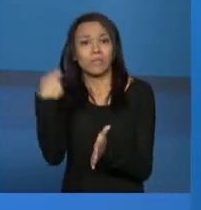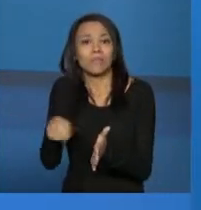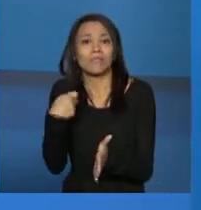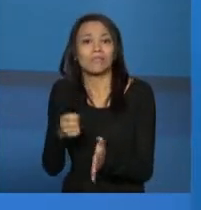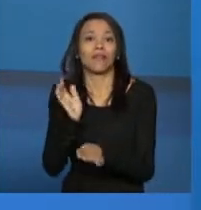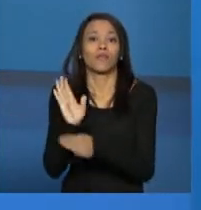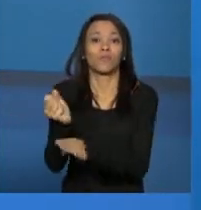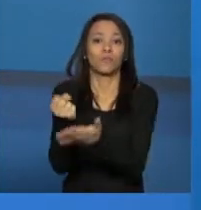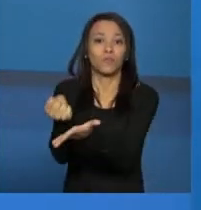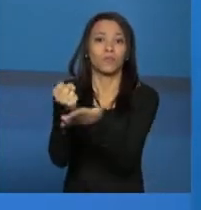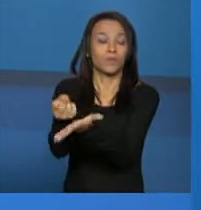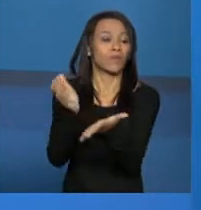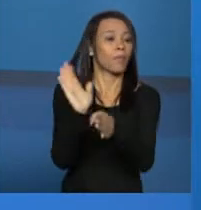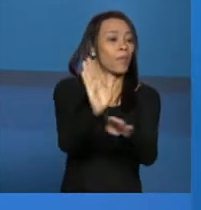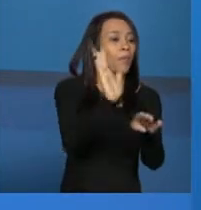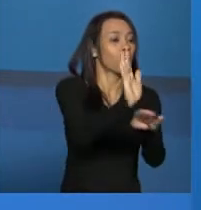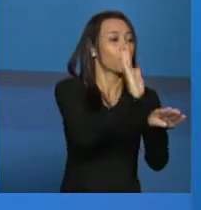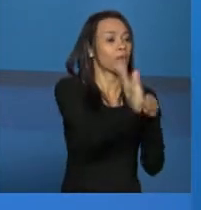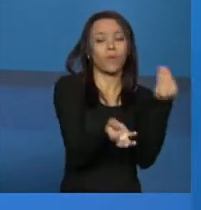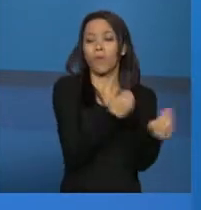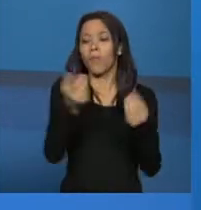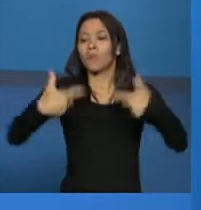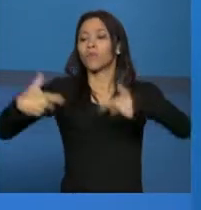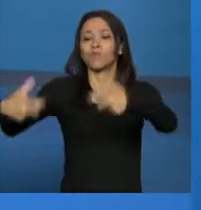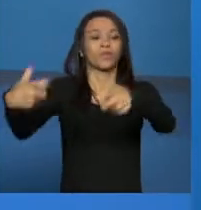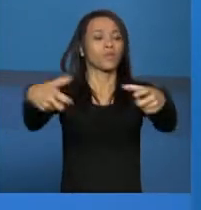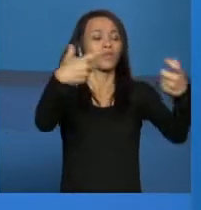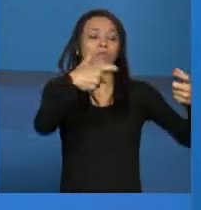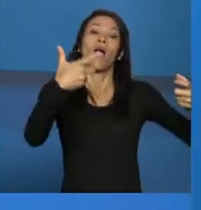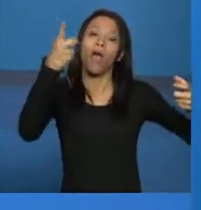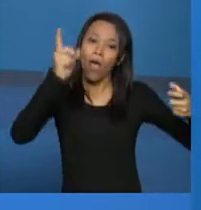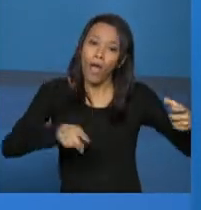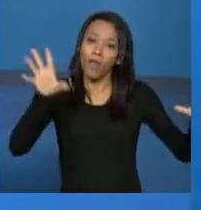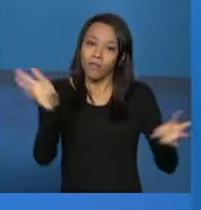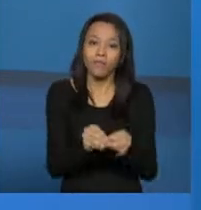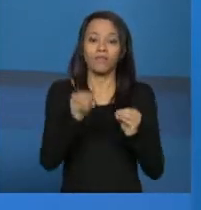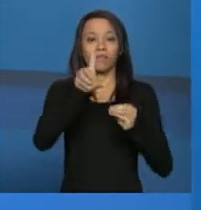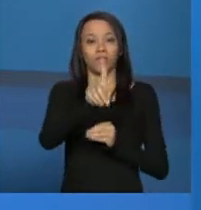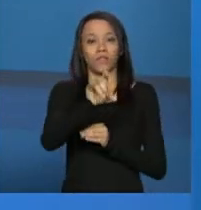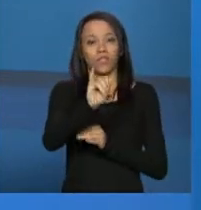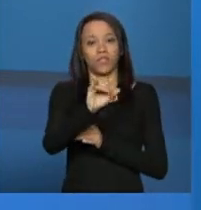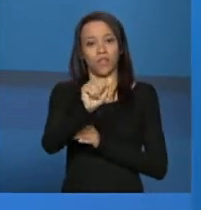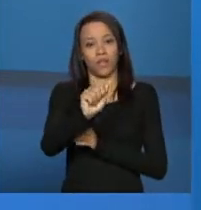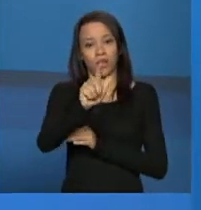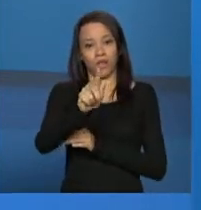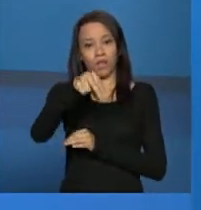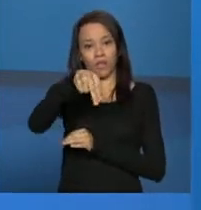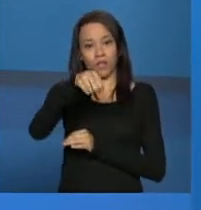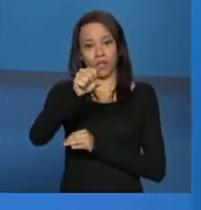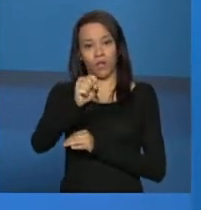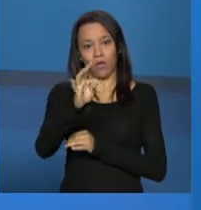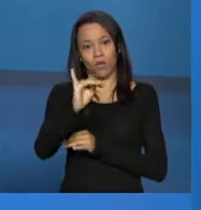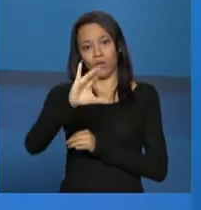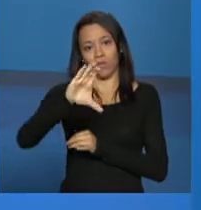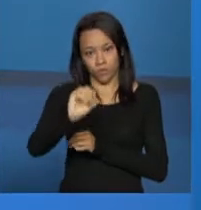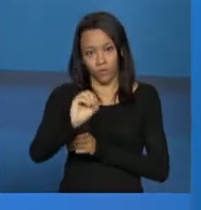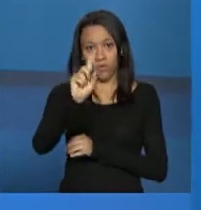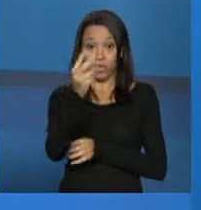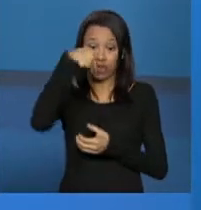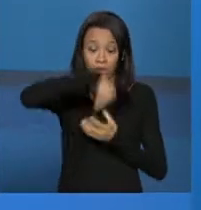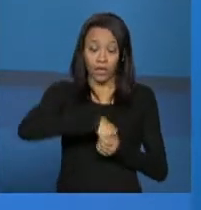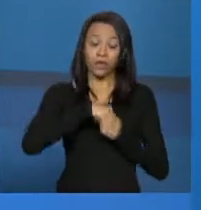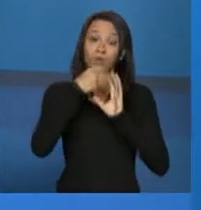precisa ter mais aparelho da política de assistência social isso seria um diagnóstico poderia estar dentro do plano municipal de assistência social